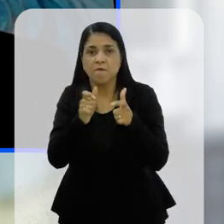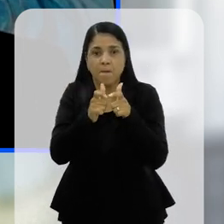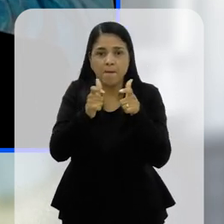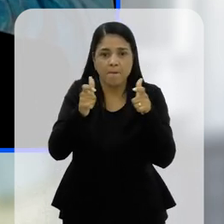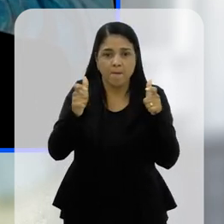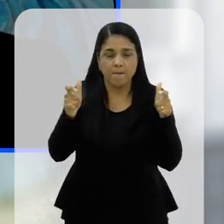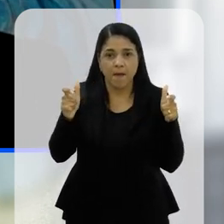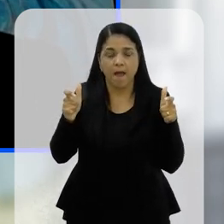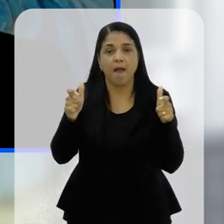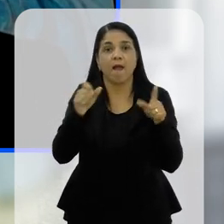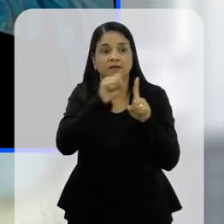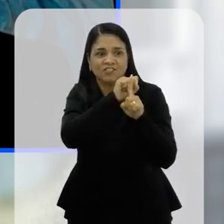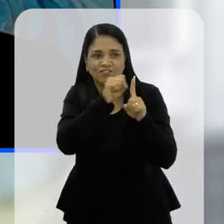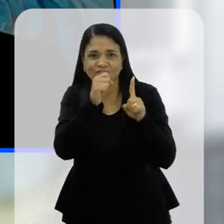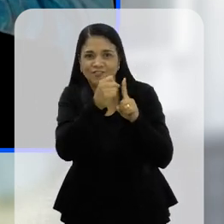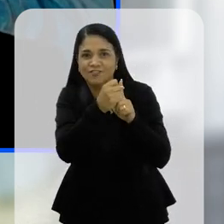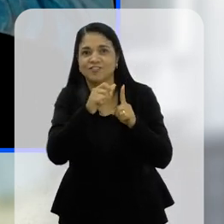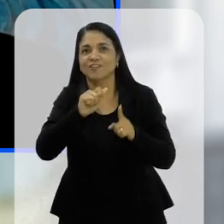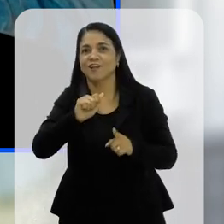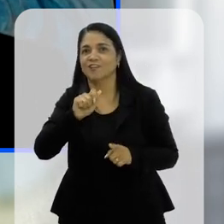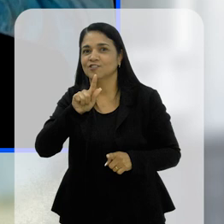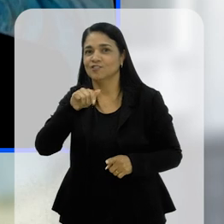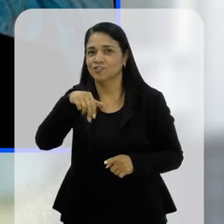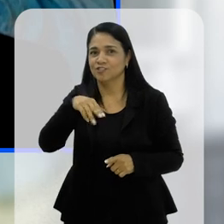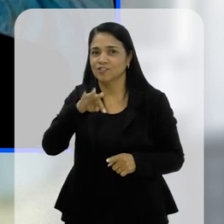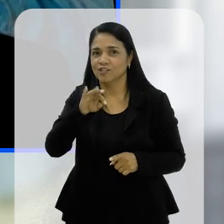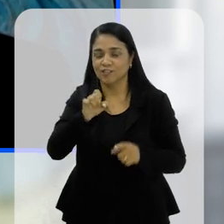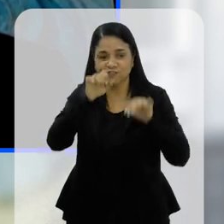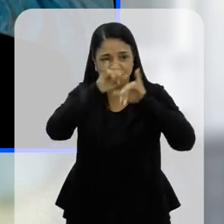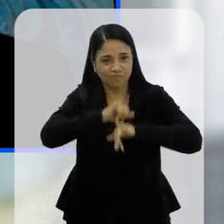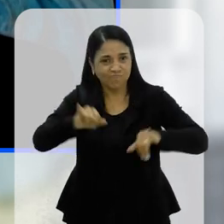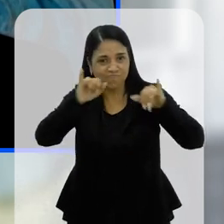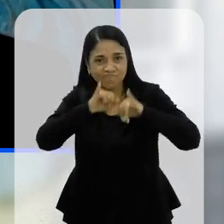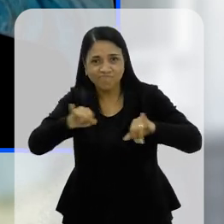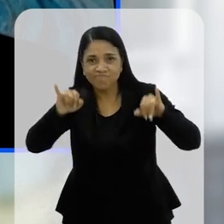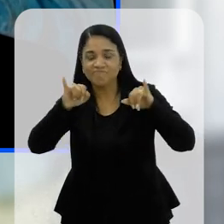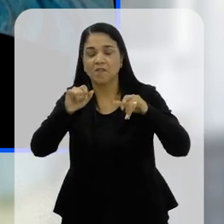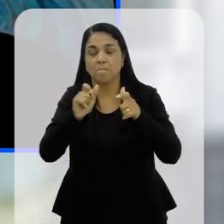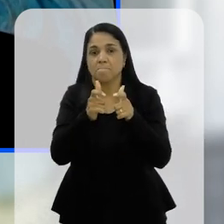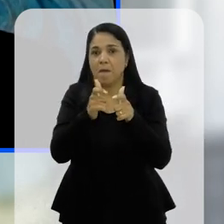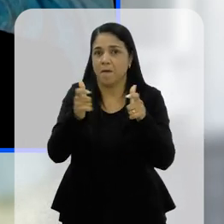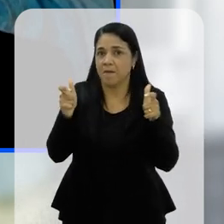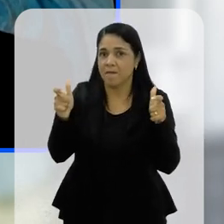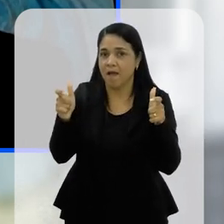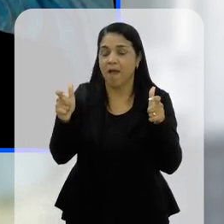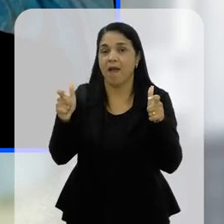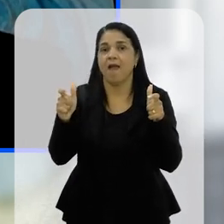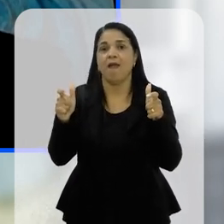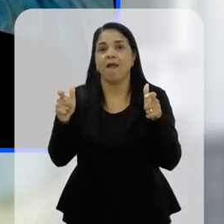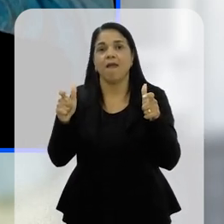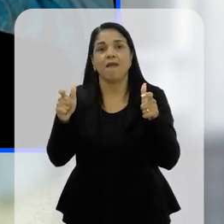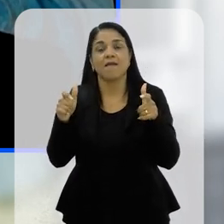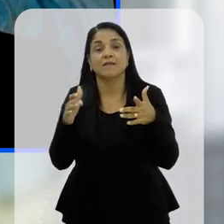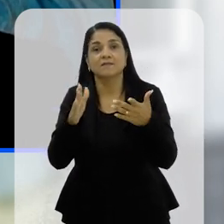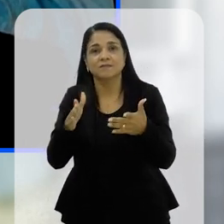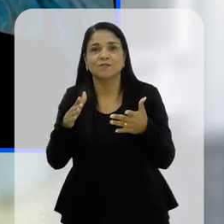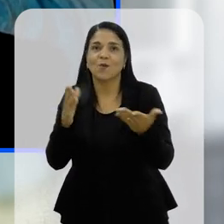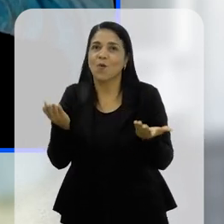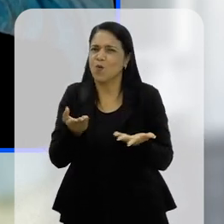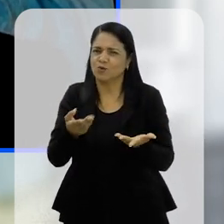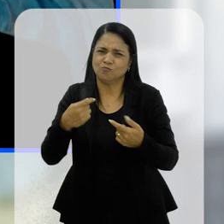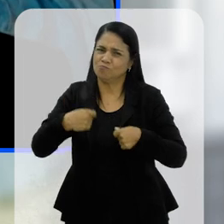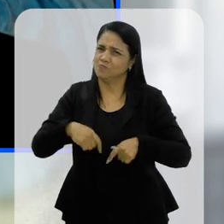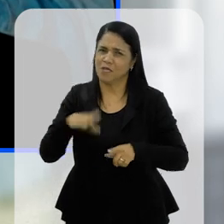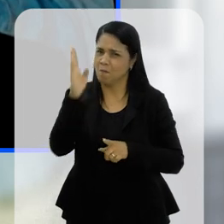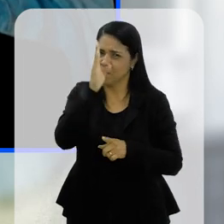crescendo também as redes sociais, a forma de você difundir a informação. Então, hoje, a gente não precisa